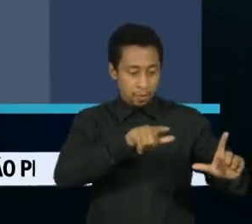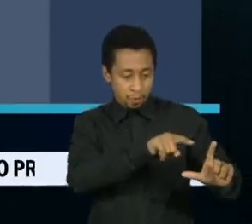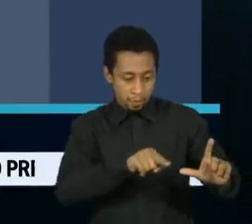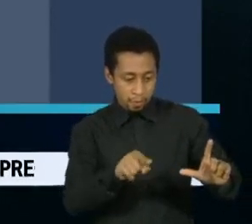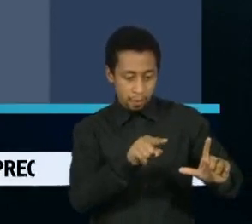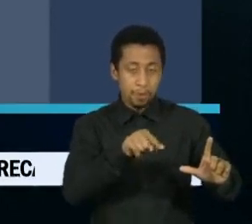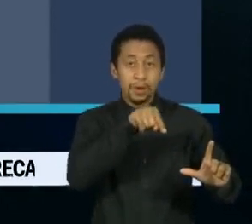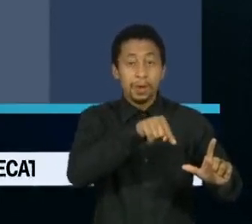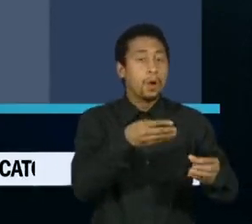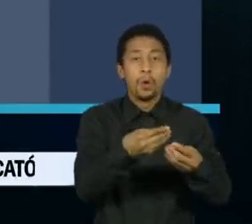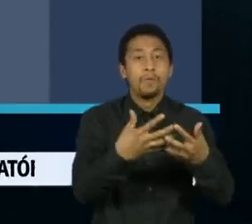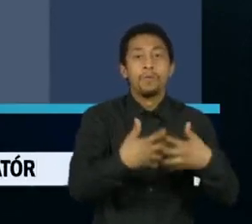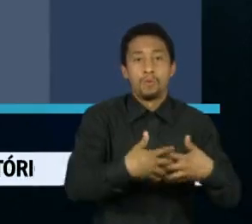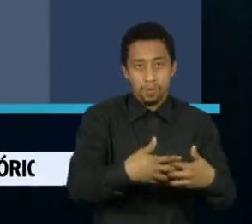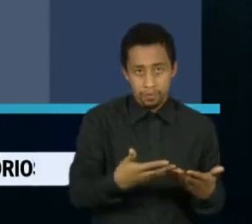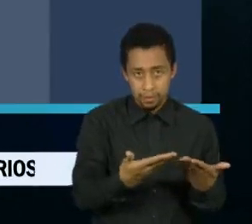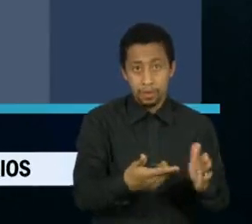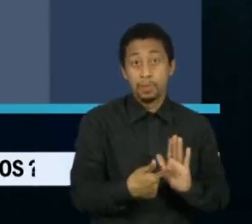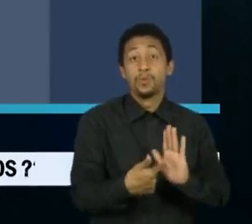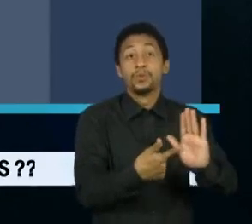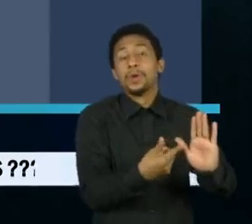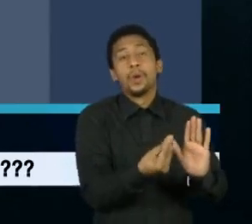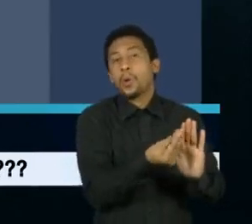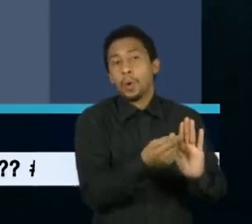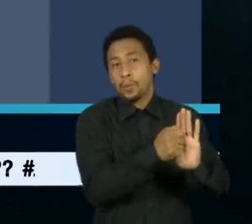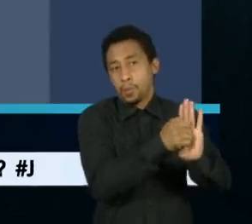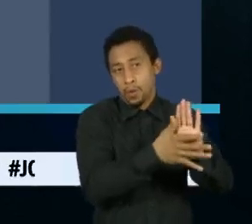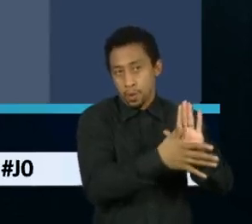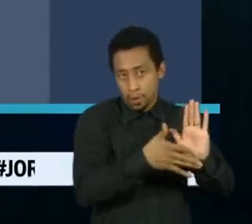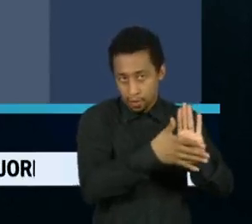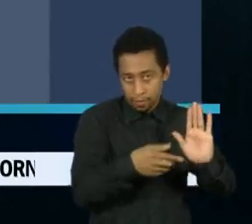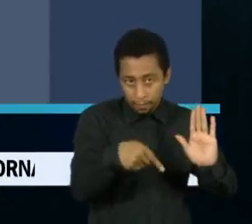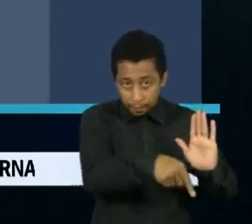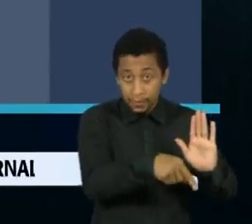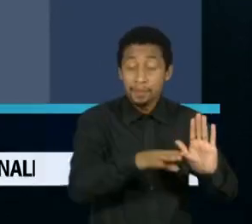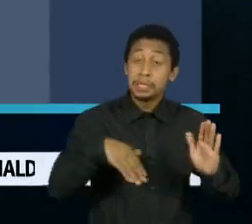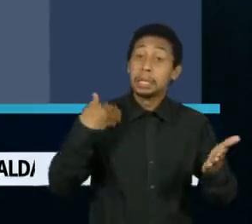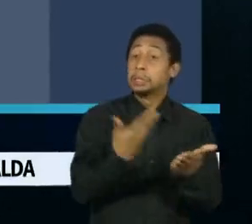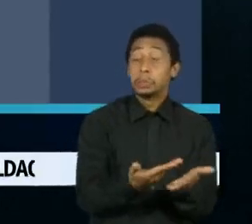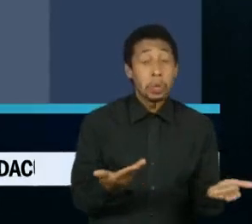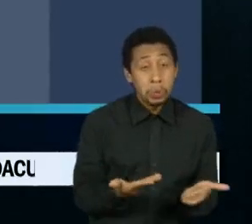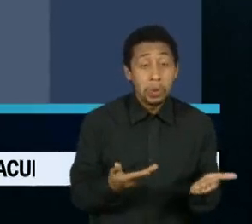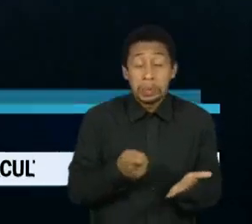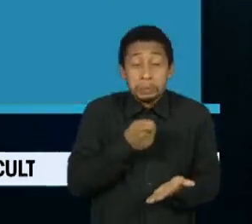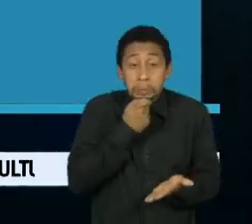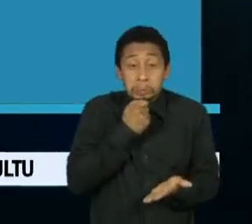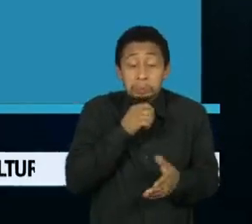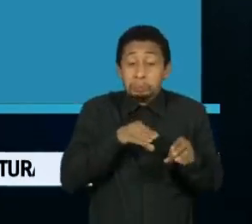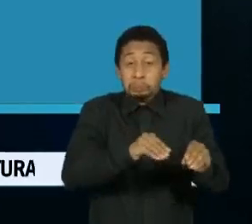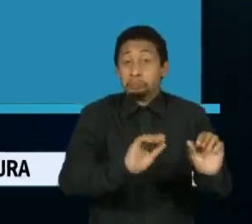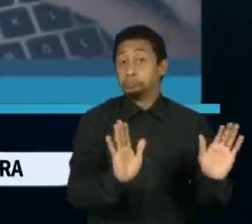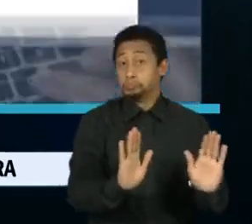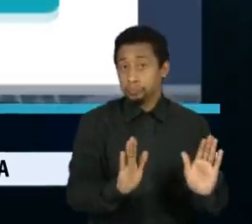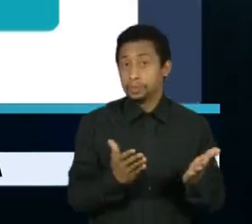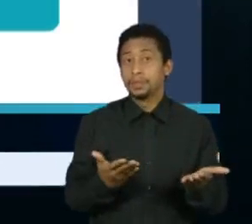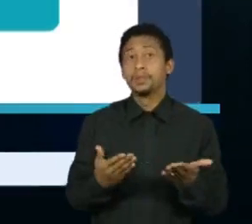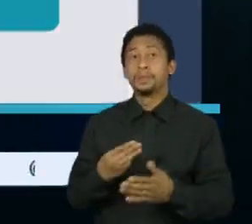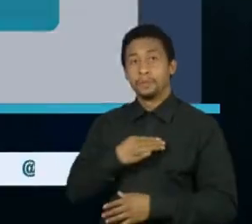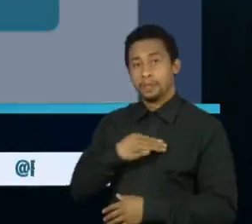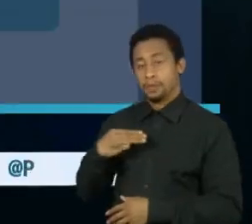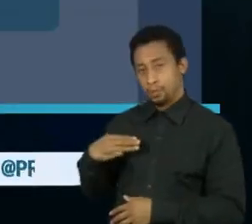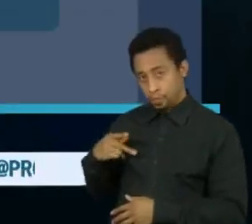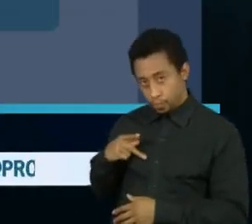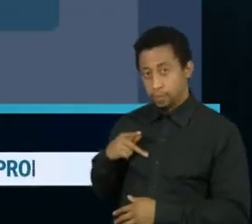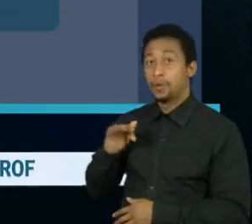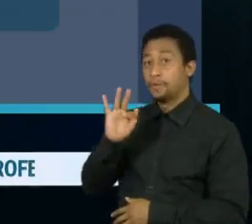do programa usado na urna eletrônica. Mas até o momento, ninguém compareceu. O Ministério Público Federal